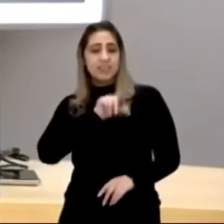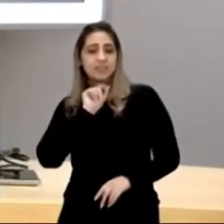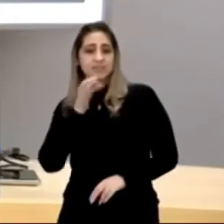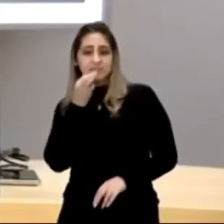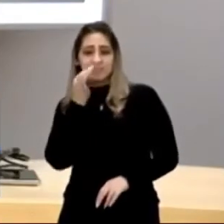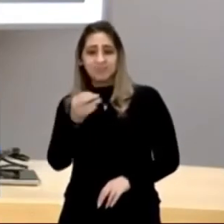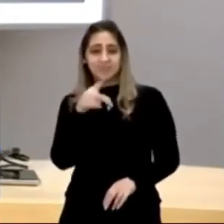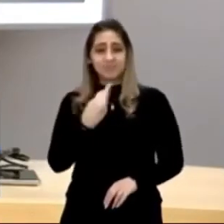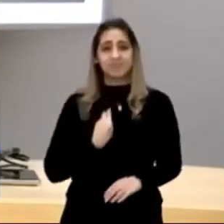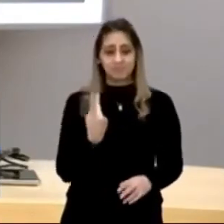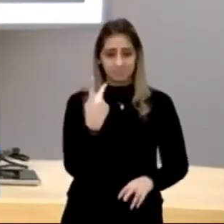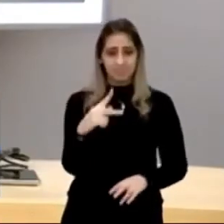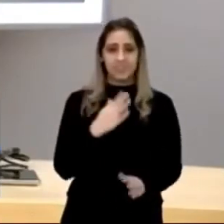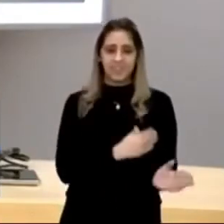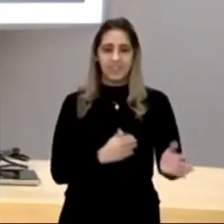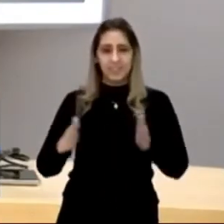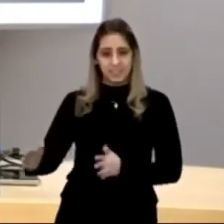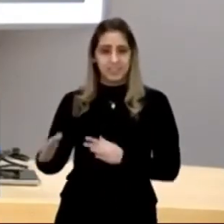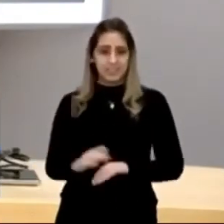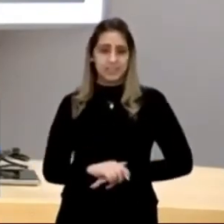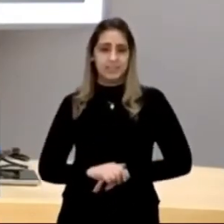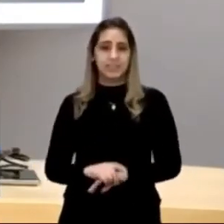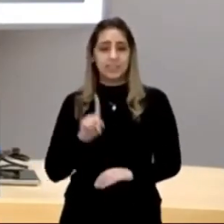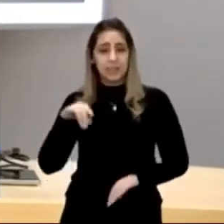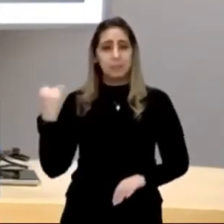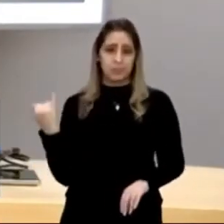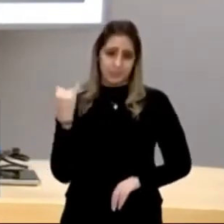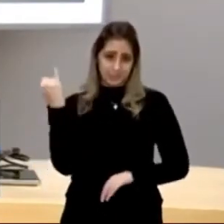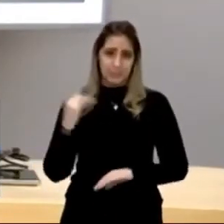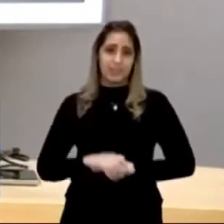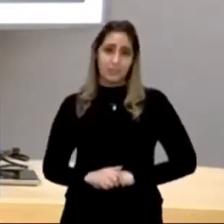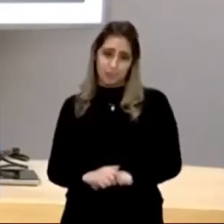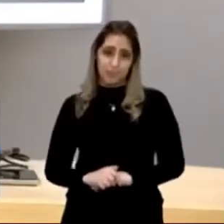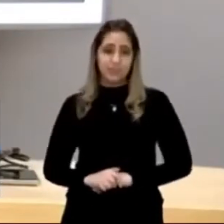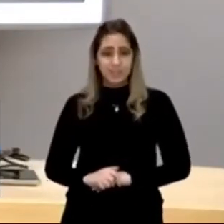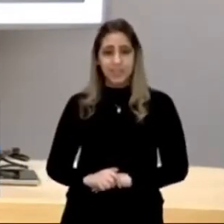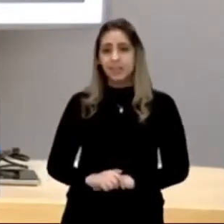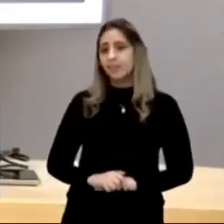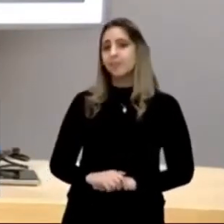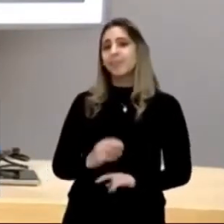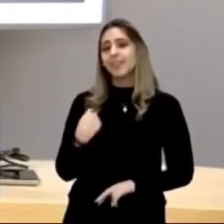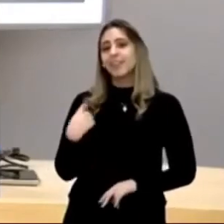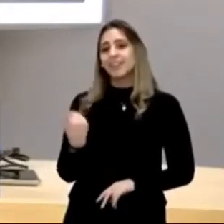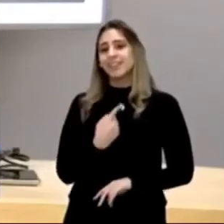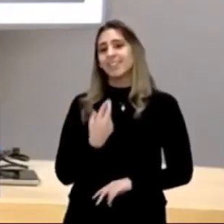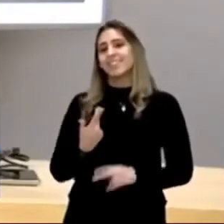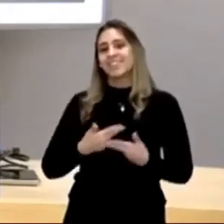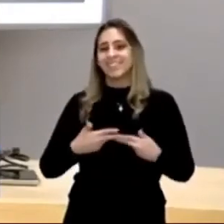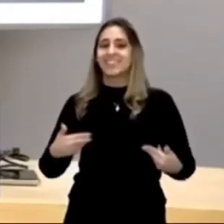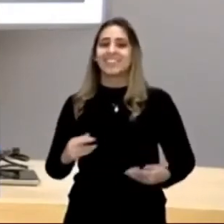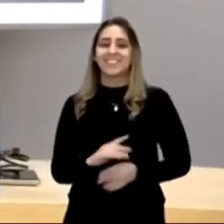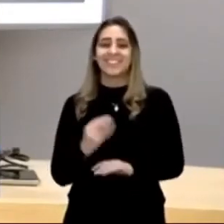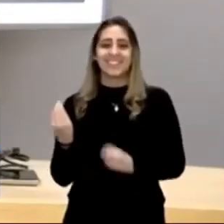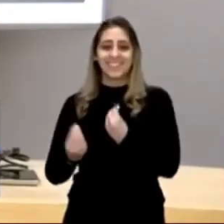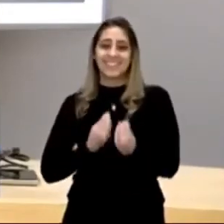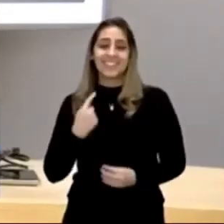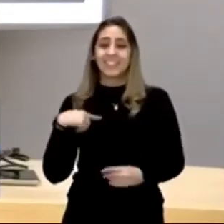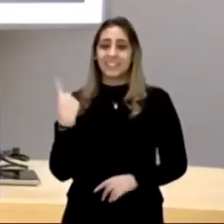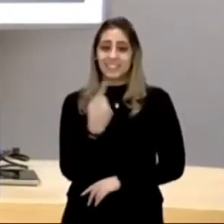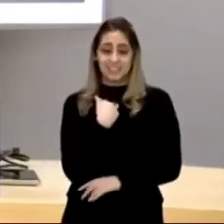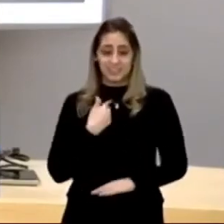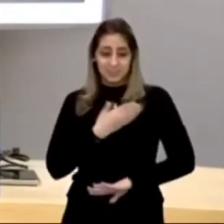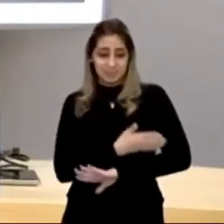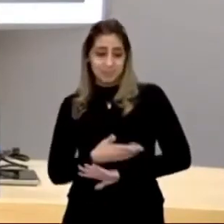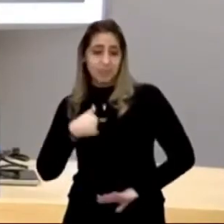narrar apenas a vida dele, é a vida dele que é importante. Então, por eu estou falando isso? Quando a gente